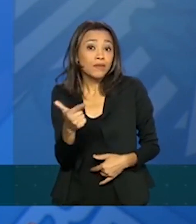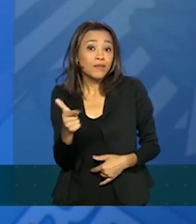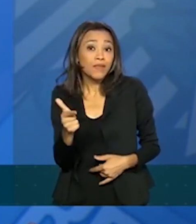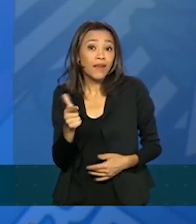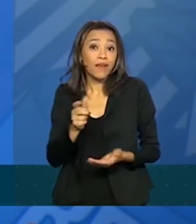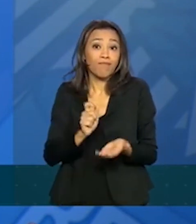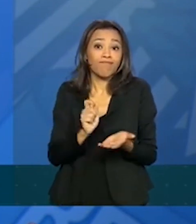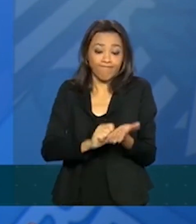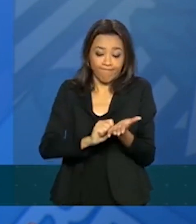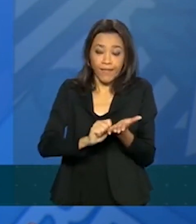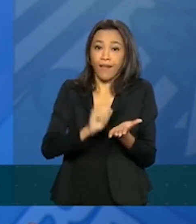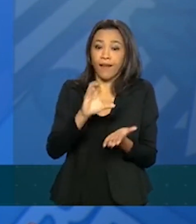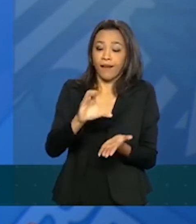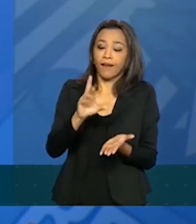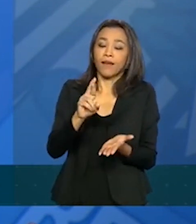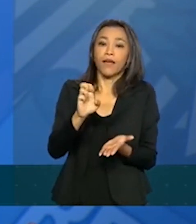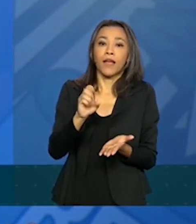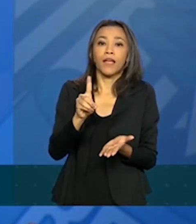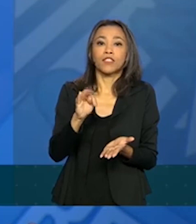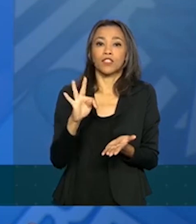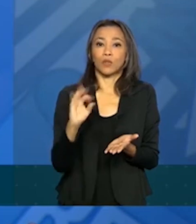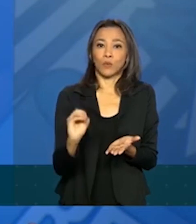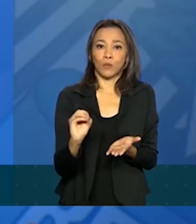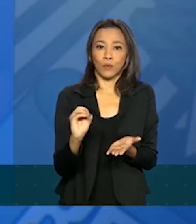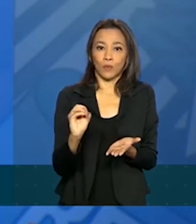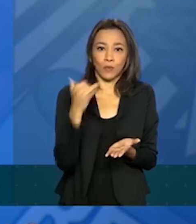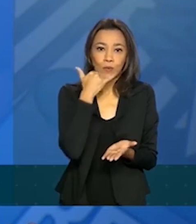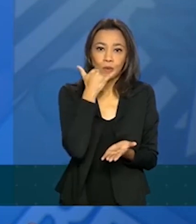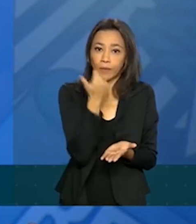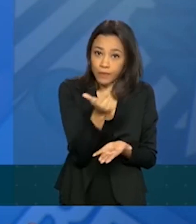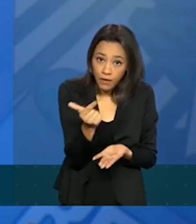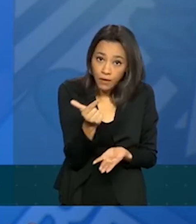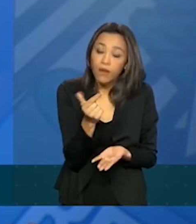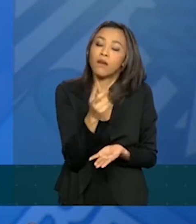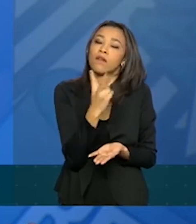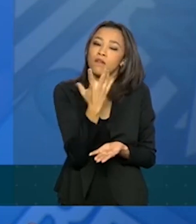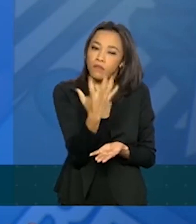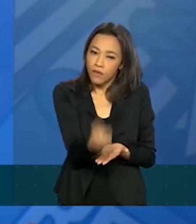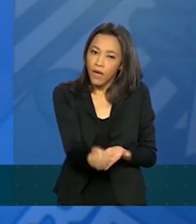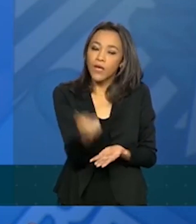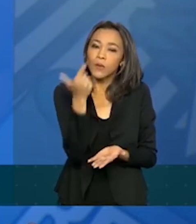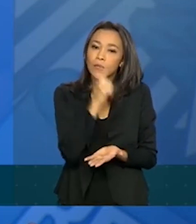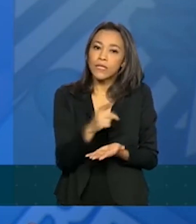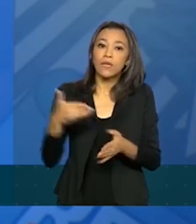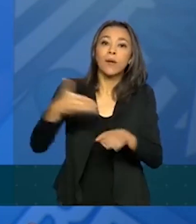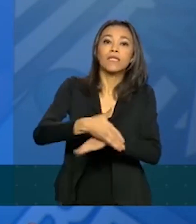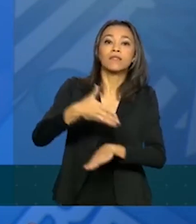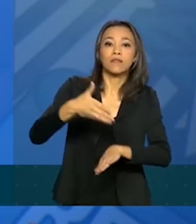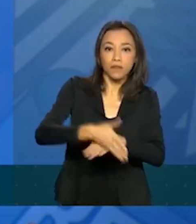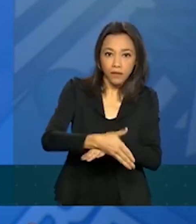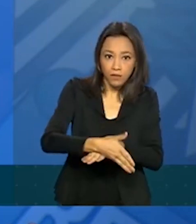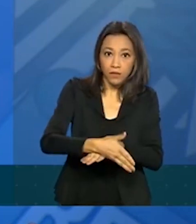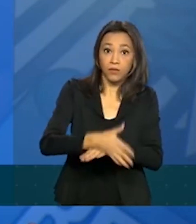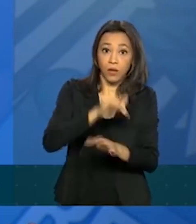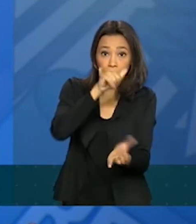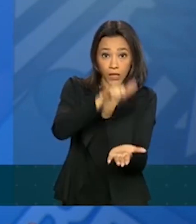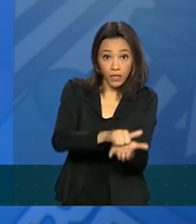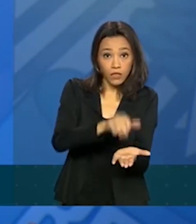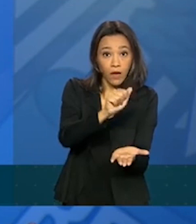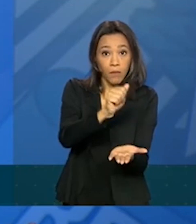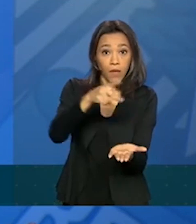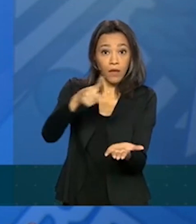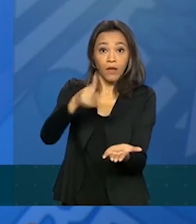no seu celular pré-pago irão conseguir o acesso ao nosso aplicativo de